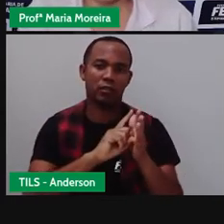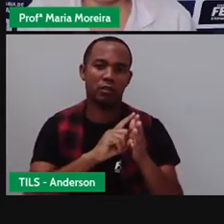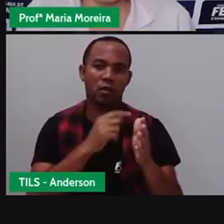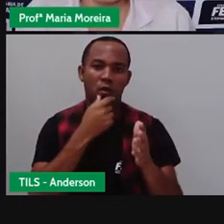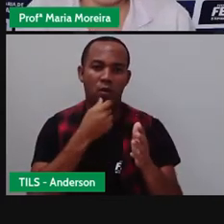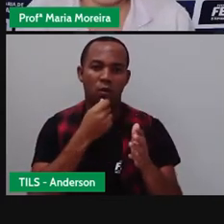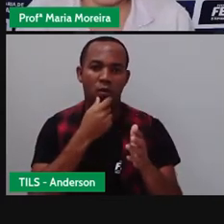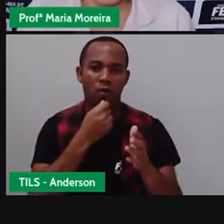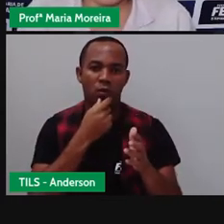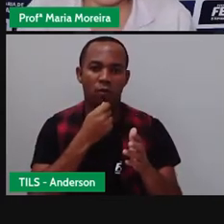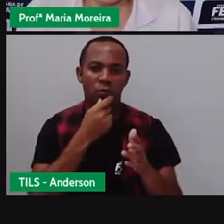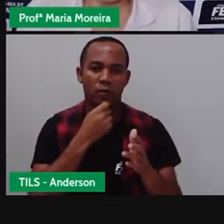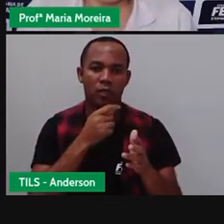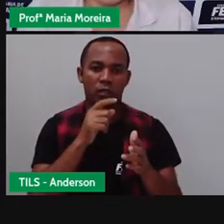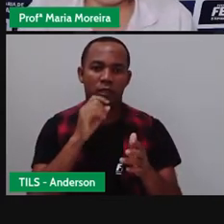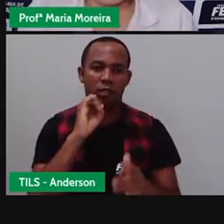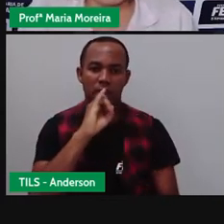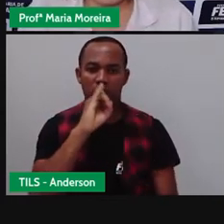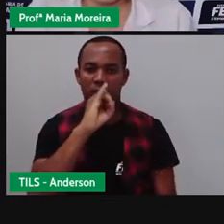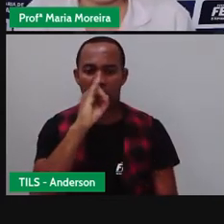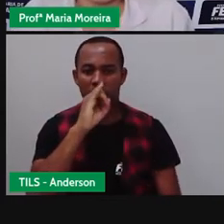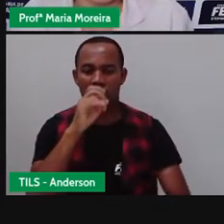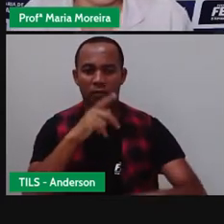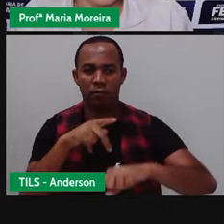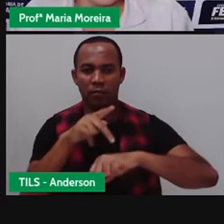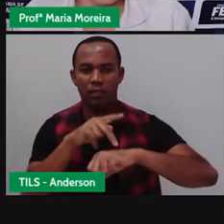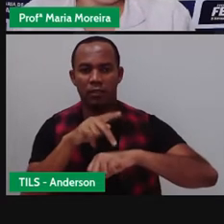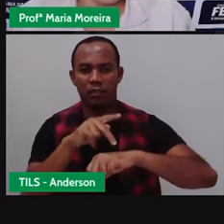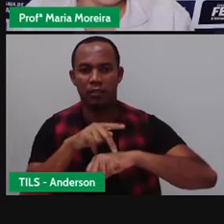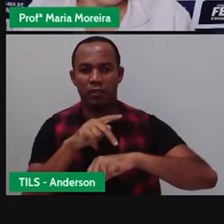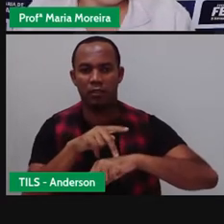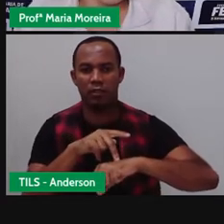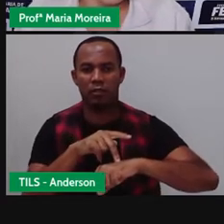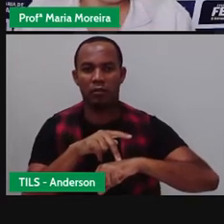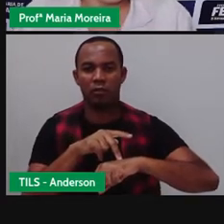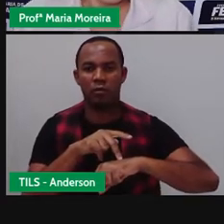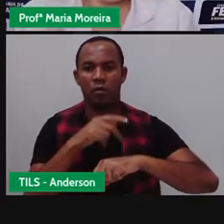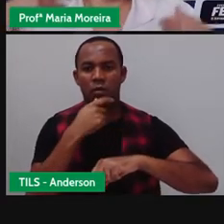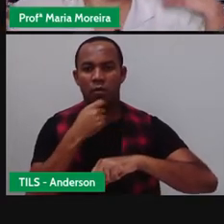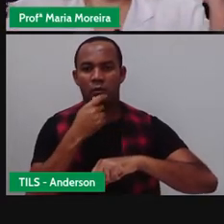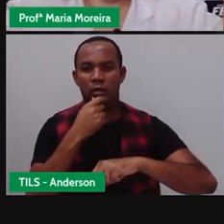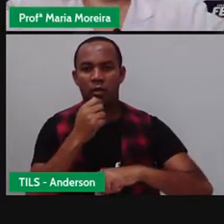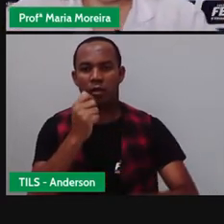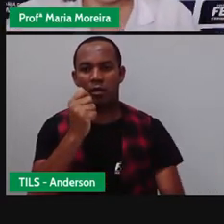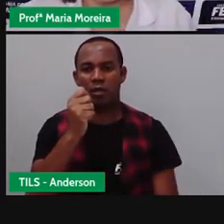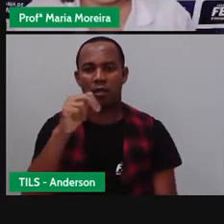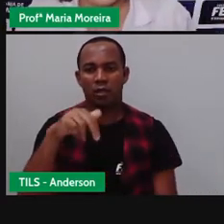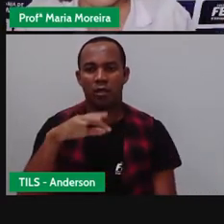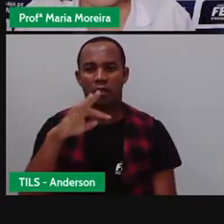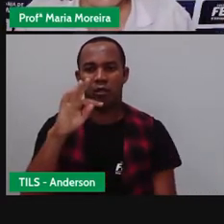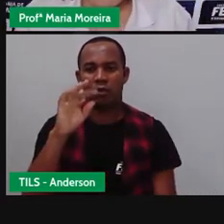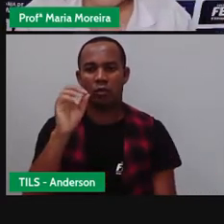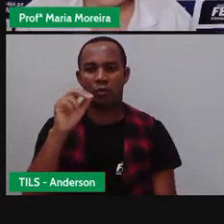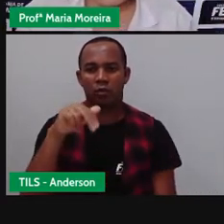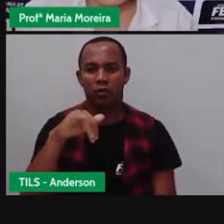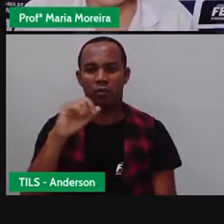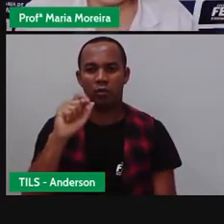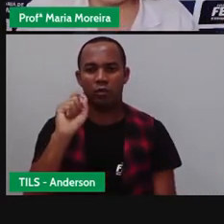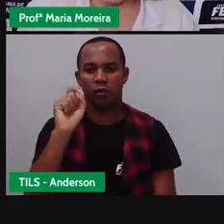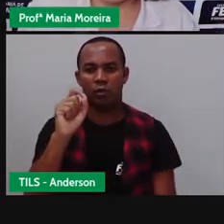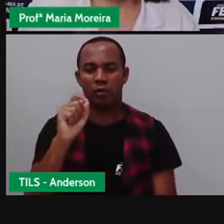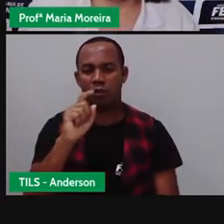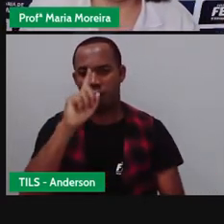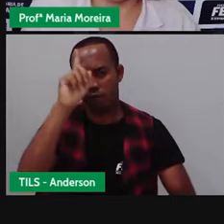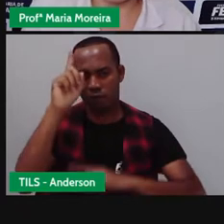Antony Moussi. Então, em 1860, 16 anos antes, alguém já tinha aí pensado no telefone.